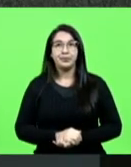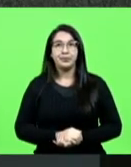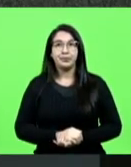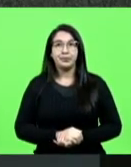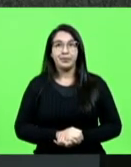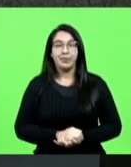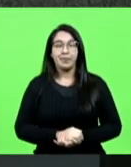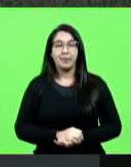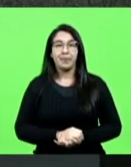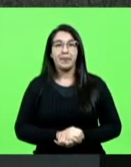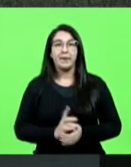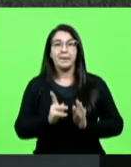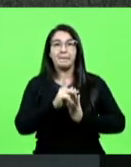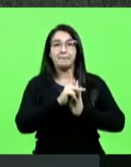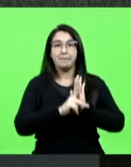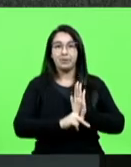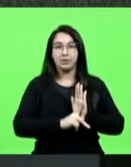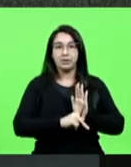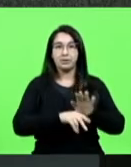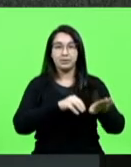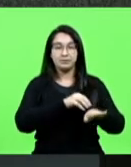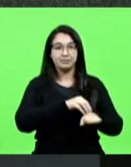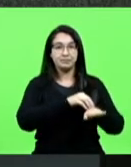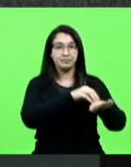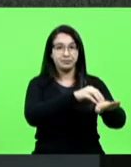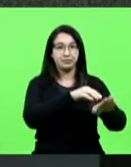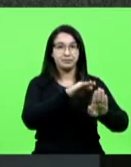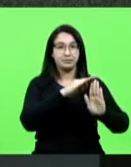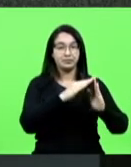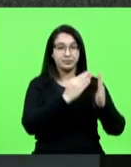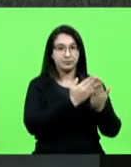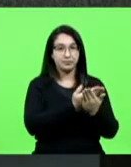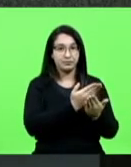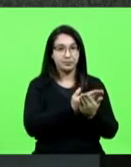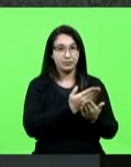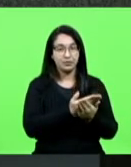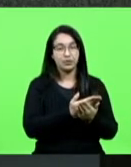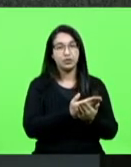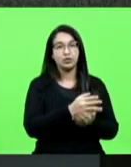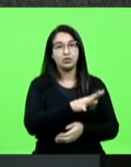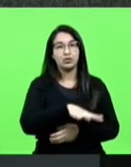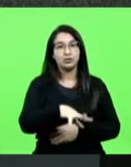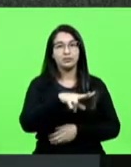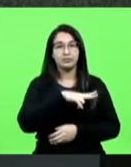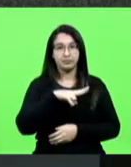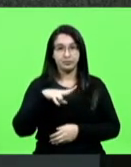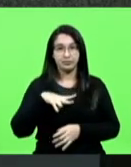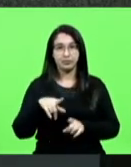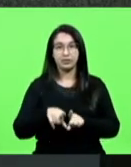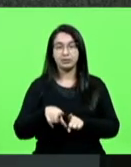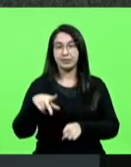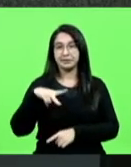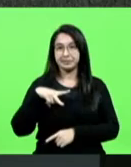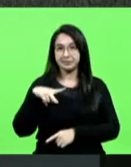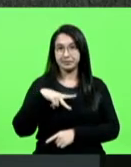programa Trânsito nas Escolas da Rede Pública e Privada no Estado de Santa Catarina.